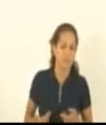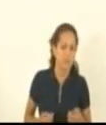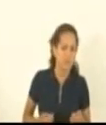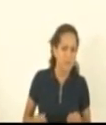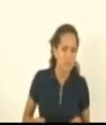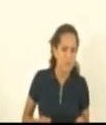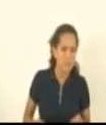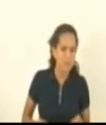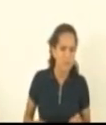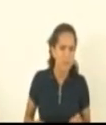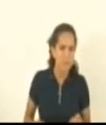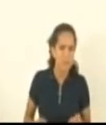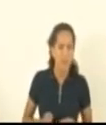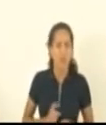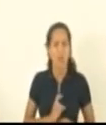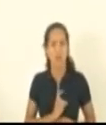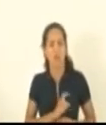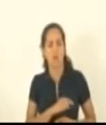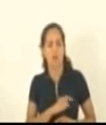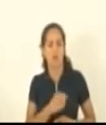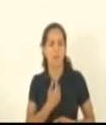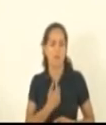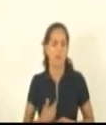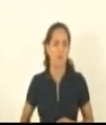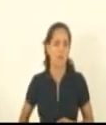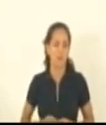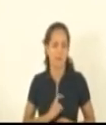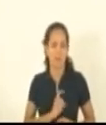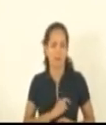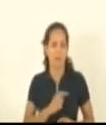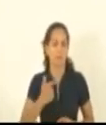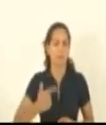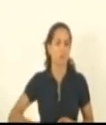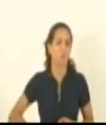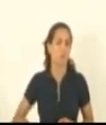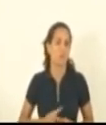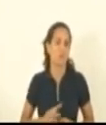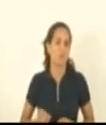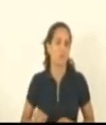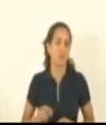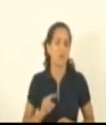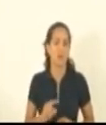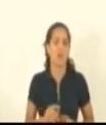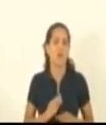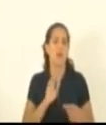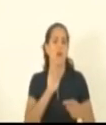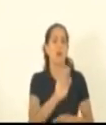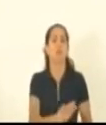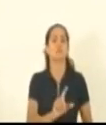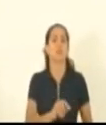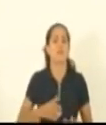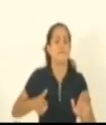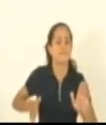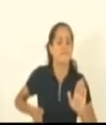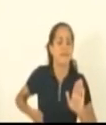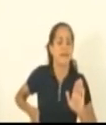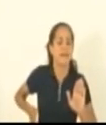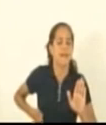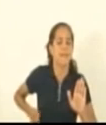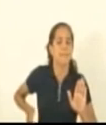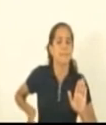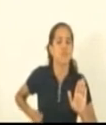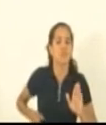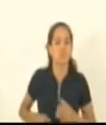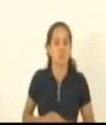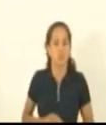tentativa sacana do governo de mais uma vez beneficiar quem vagabundos bandidos